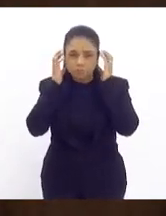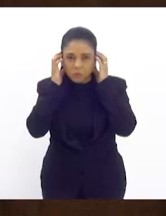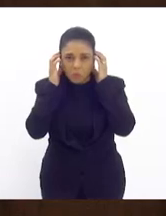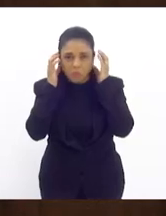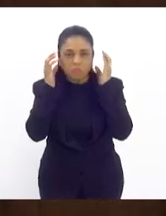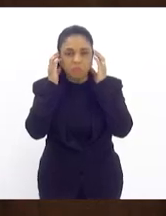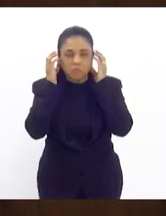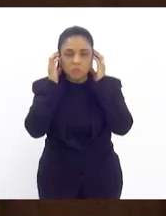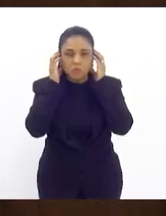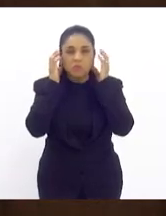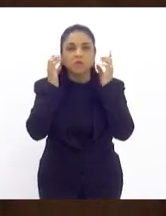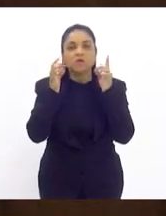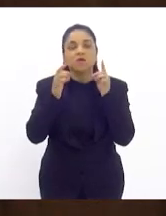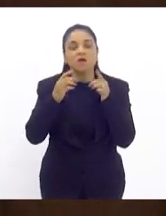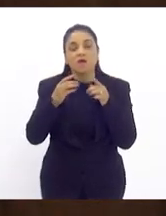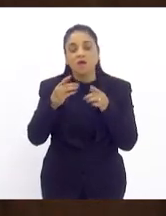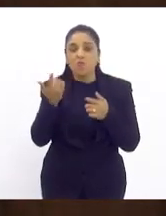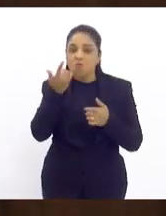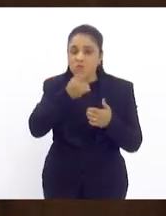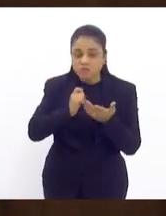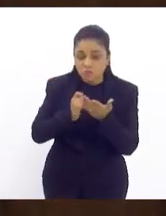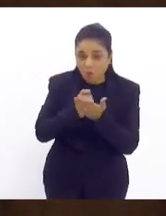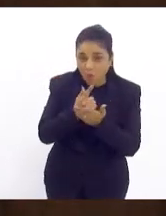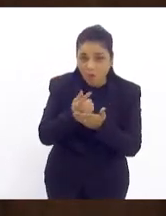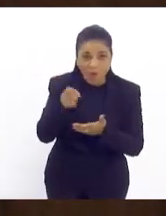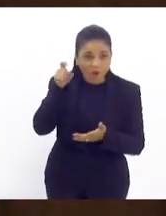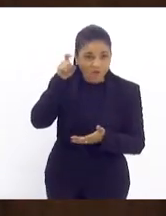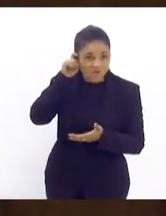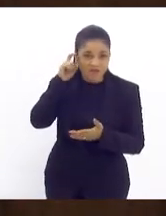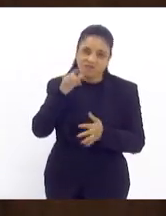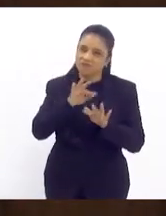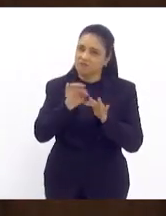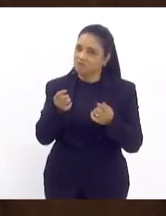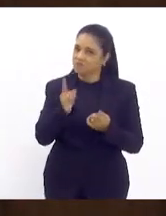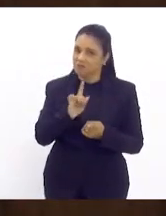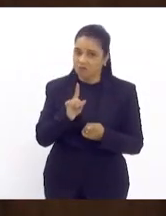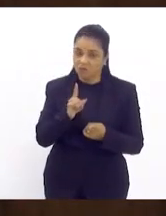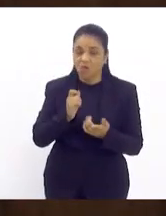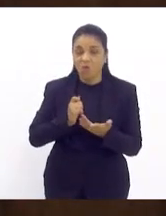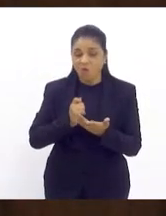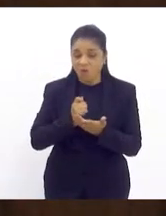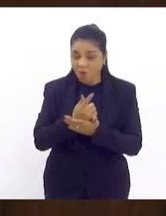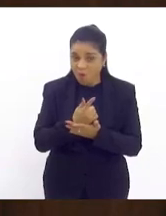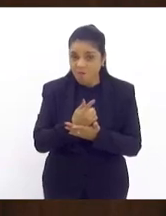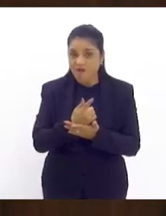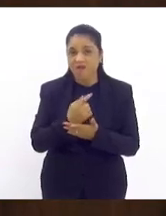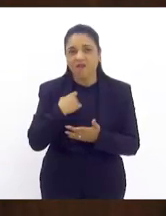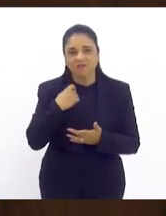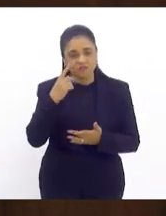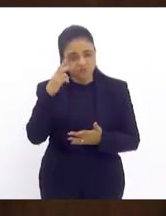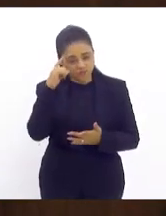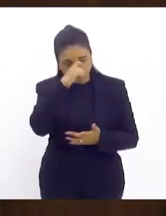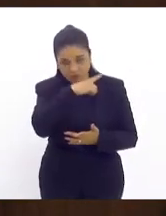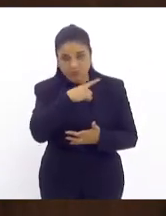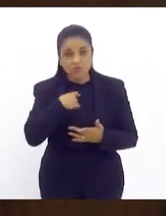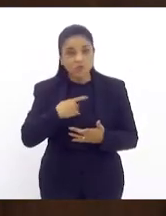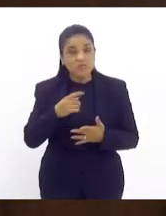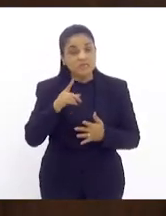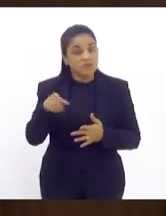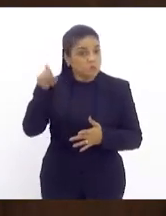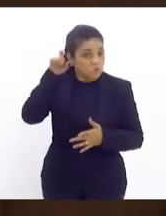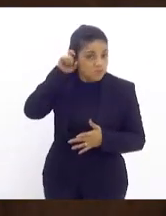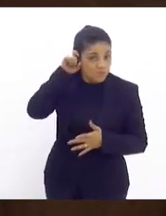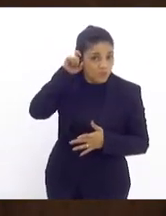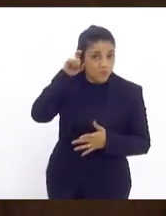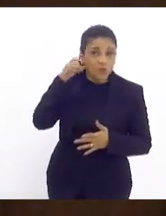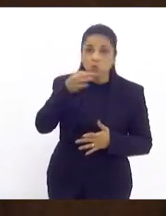o acesso ao aparelho auditivo não é simples e mesmo a pessoa com o aparelho auditivo não tem o ouvido natural ou seja o som ao